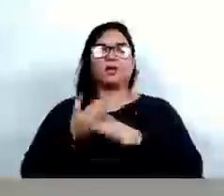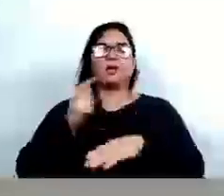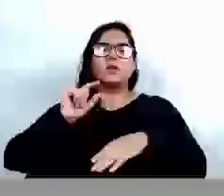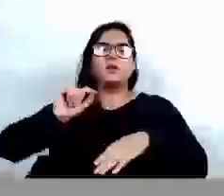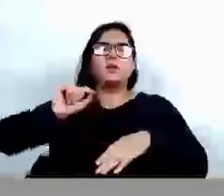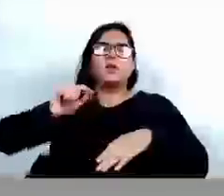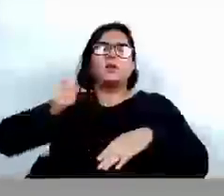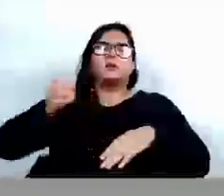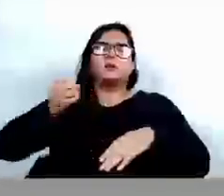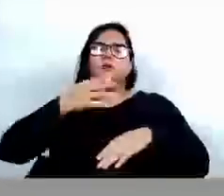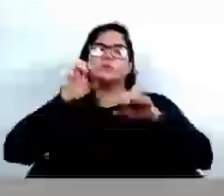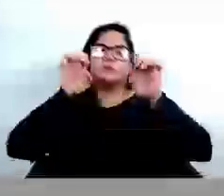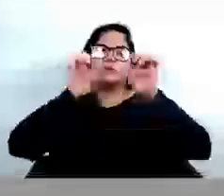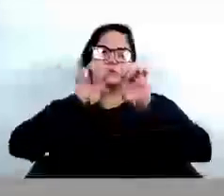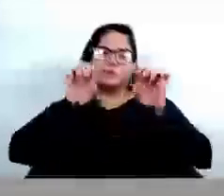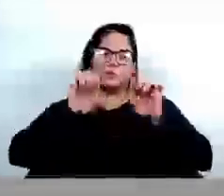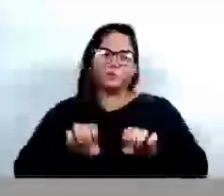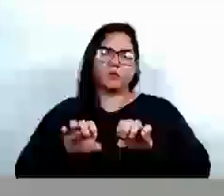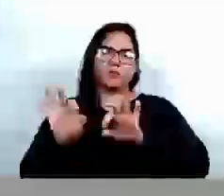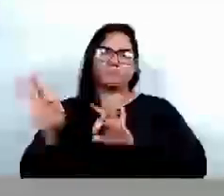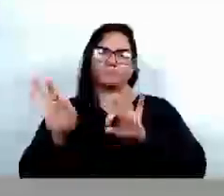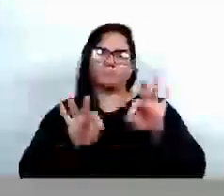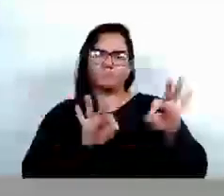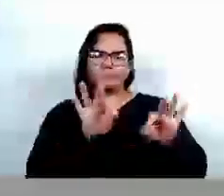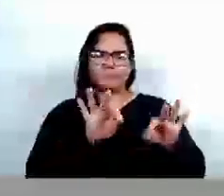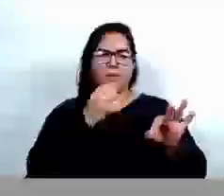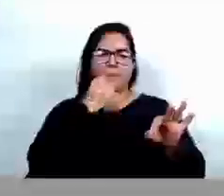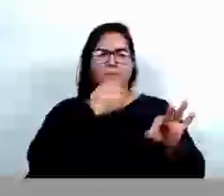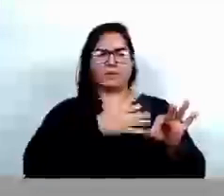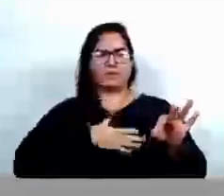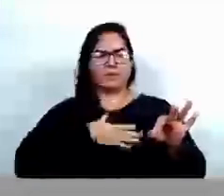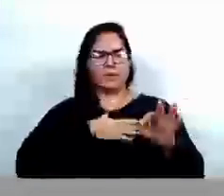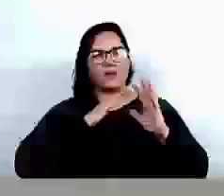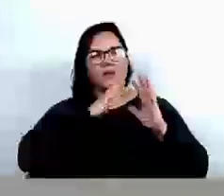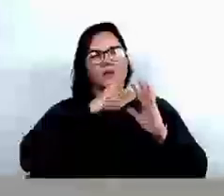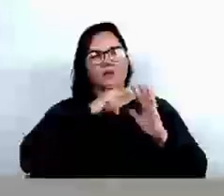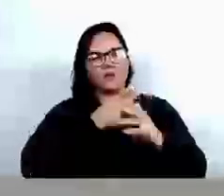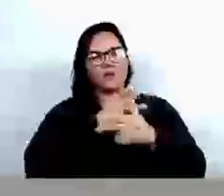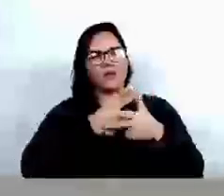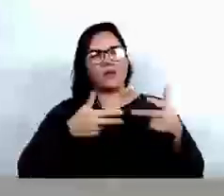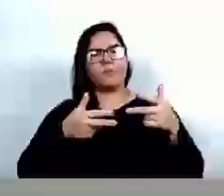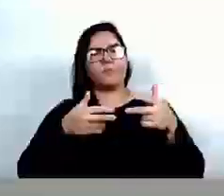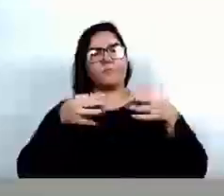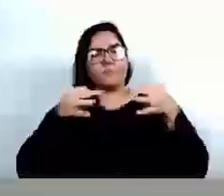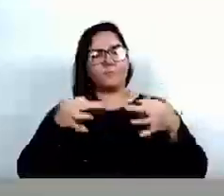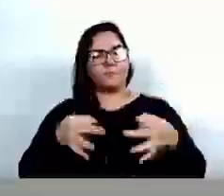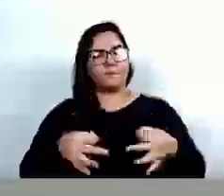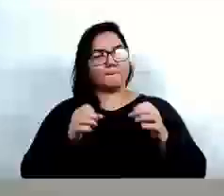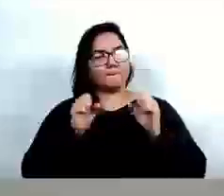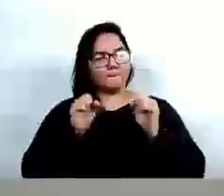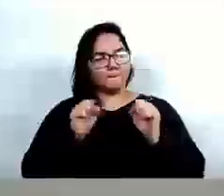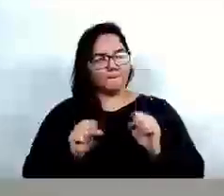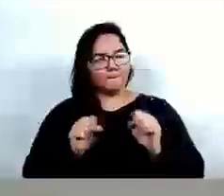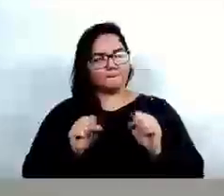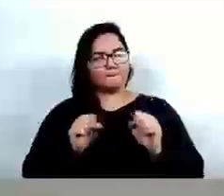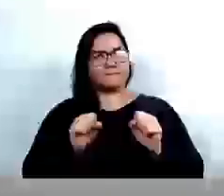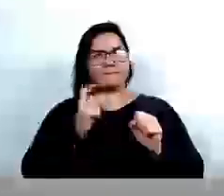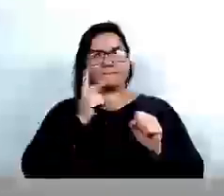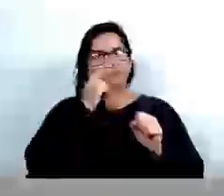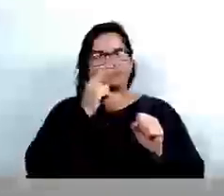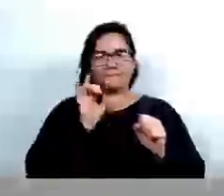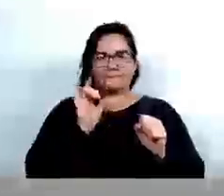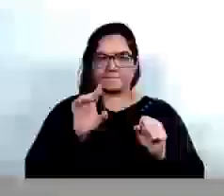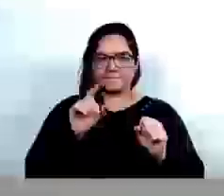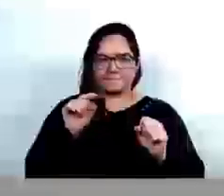estrutura, e organizando o Centro de Bem-Estar Animal de Ibeia, que, certeza, pode não ser só isso